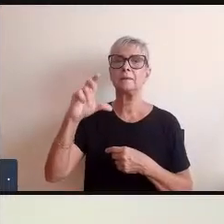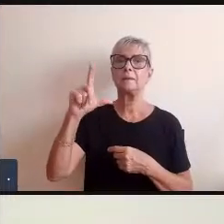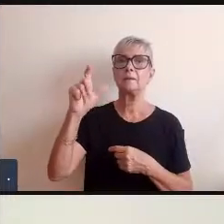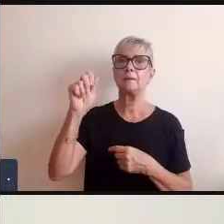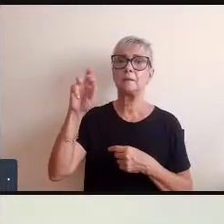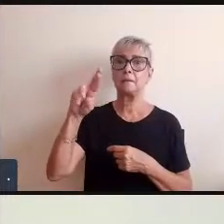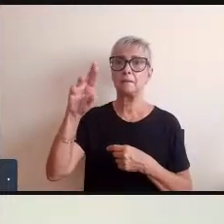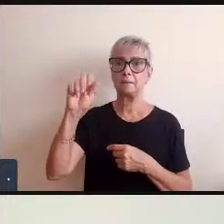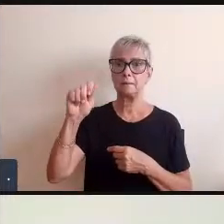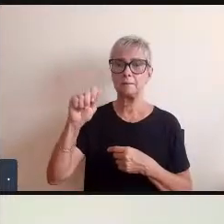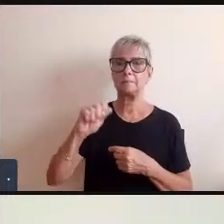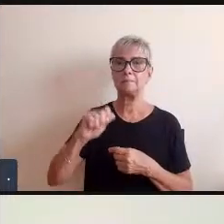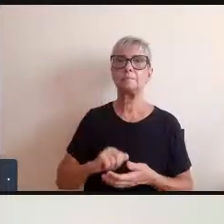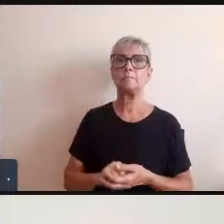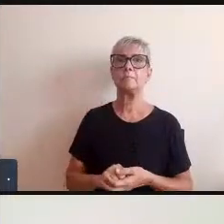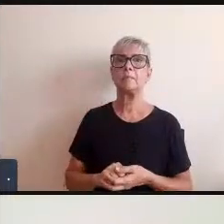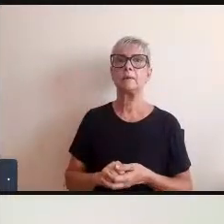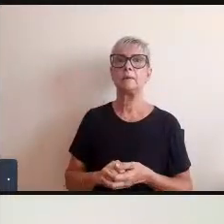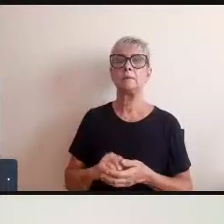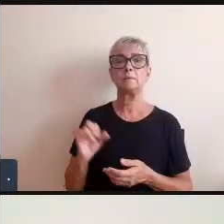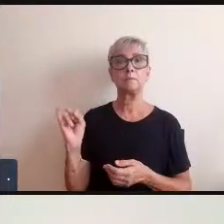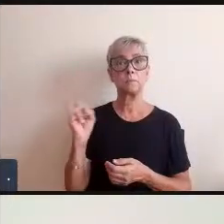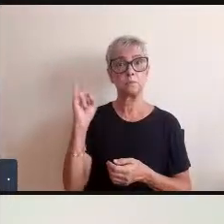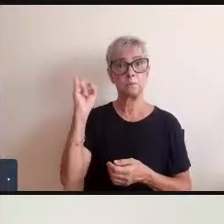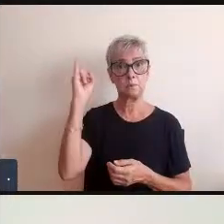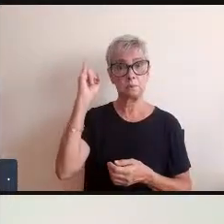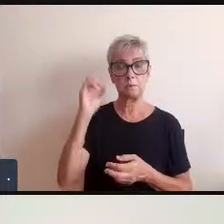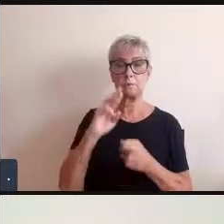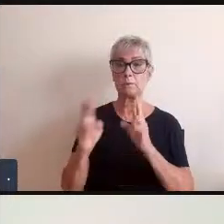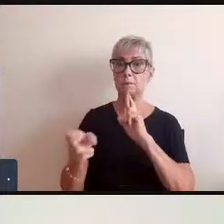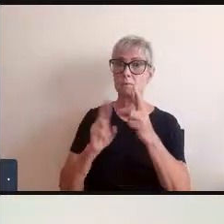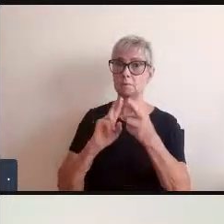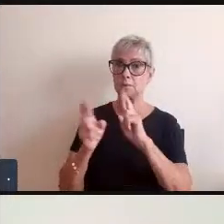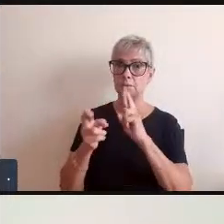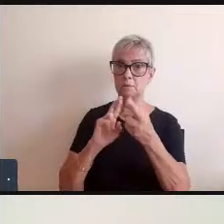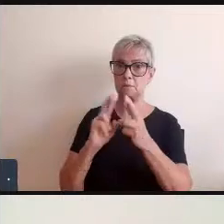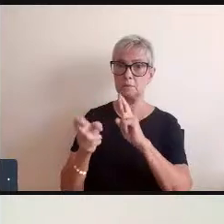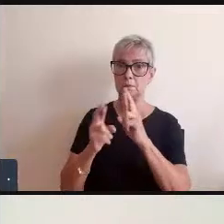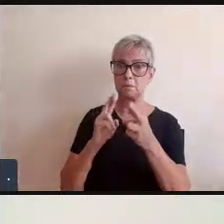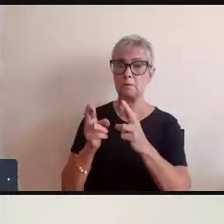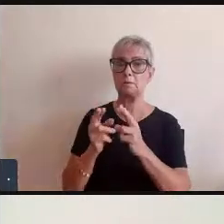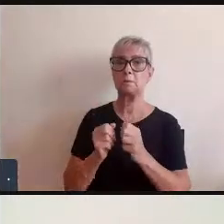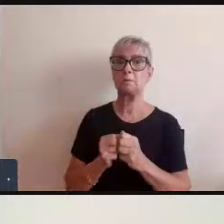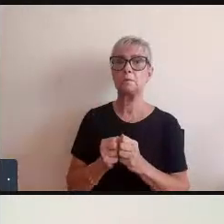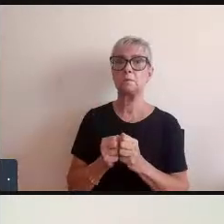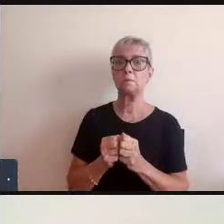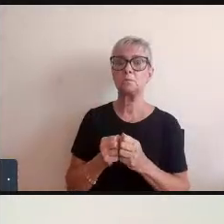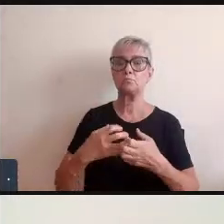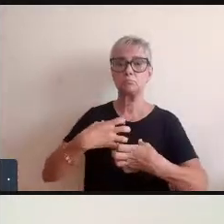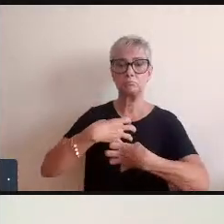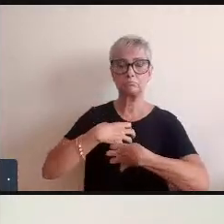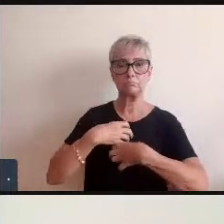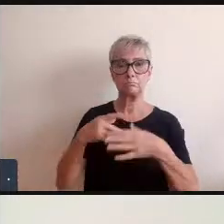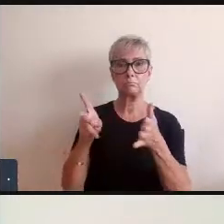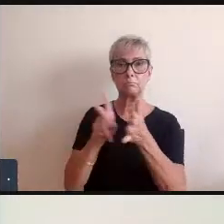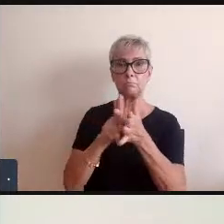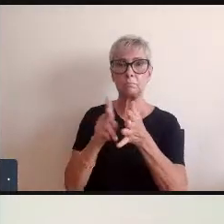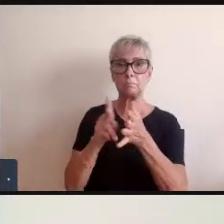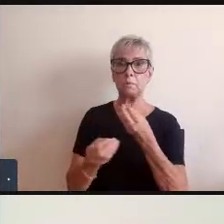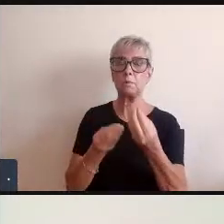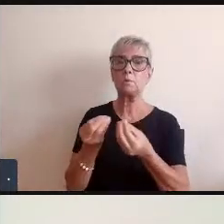questões importantíssimas relacionadas a uma maneira bem específica de